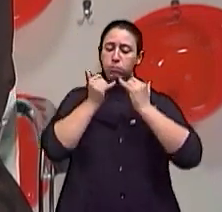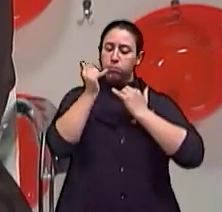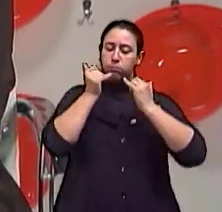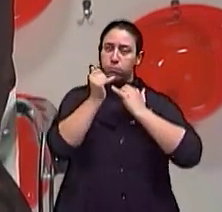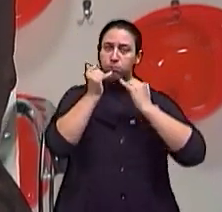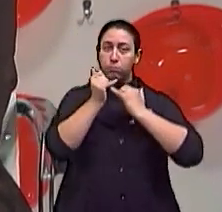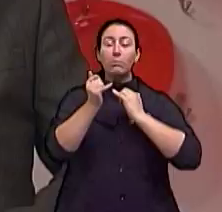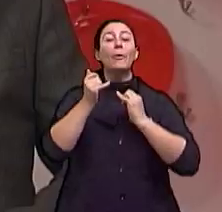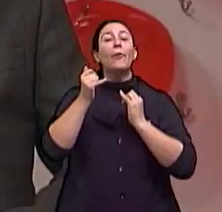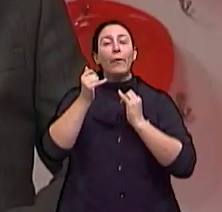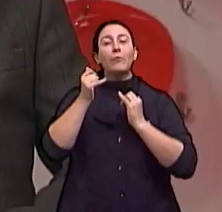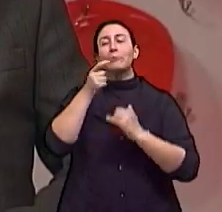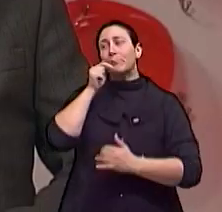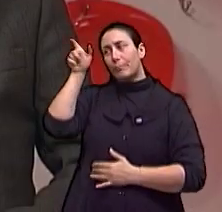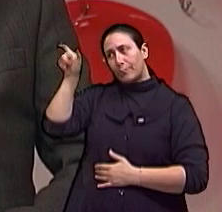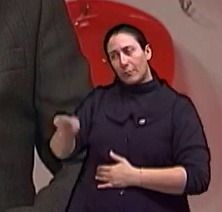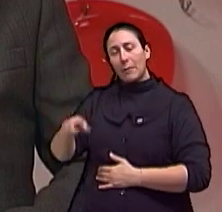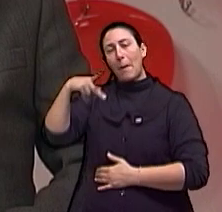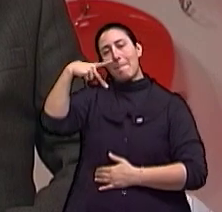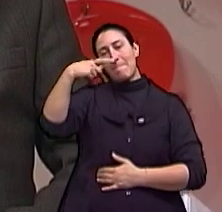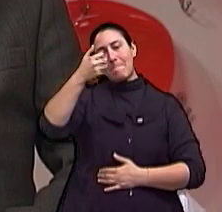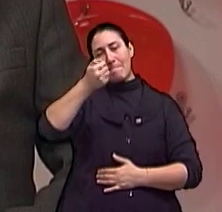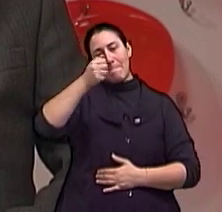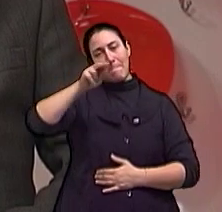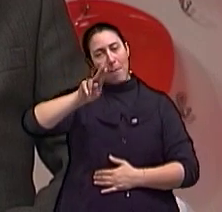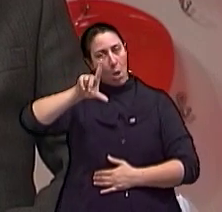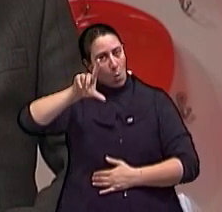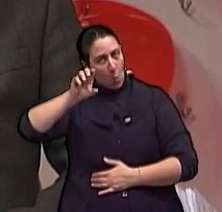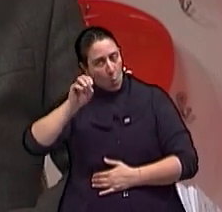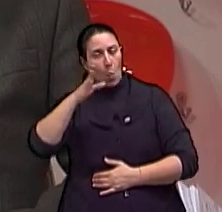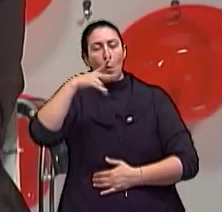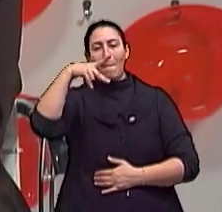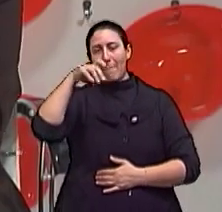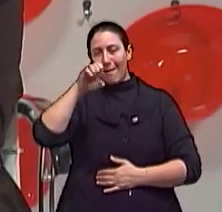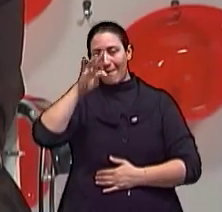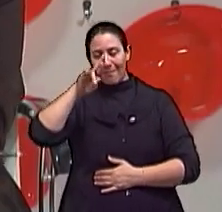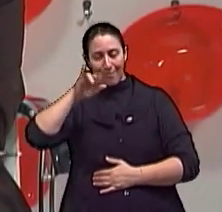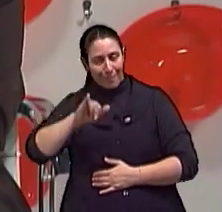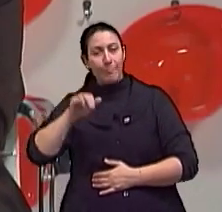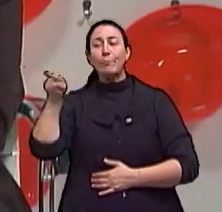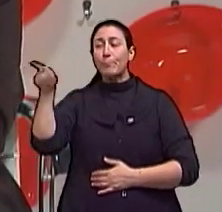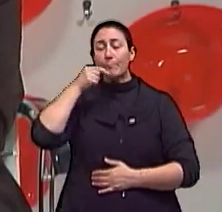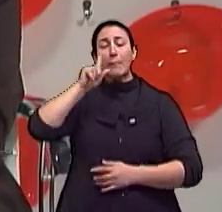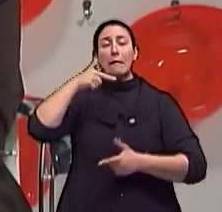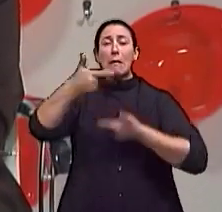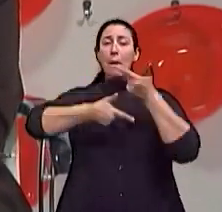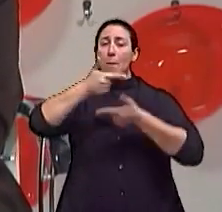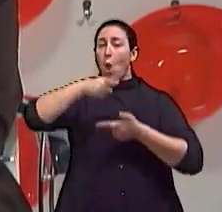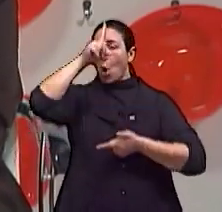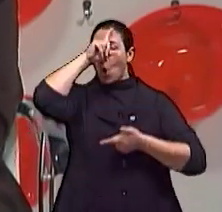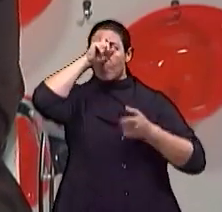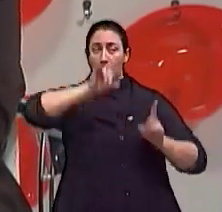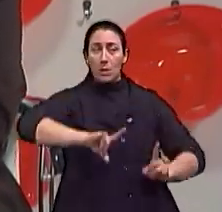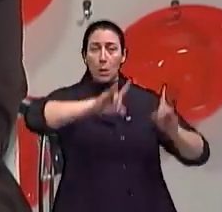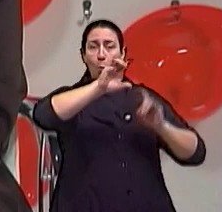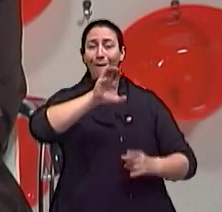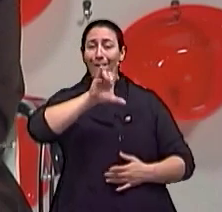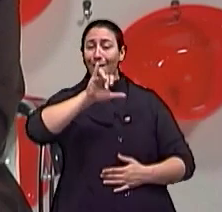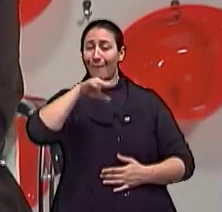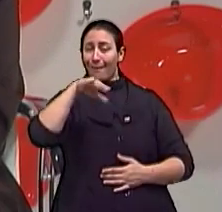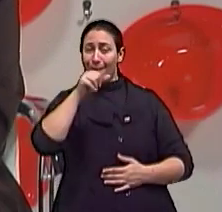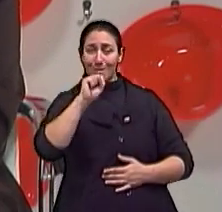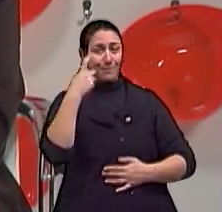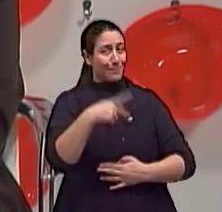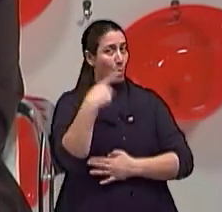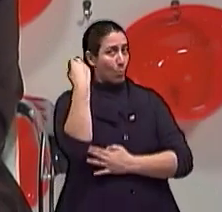neurocirurgião Paulo Petri Optes do Serviço de Neurocirurgia do Hospital de Clínicas de Porto Alegre. Eu gosto